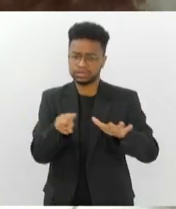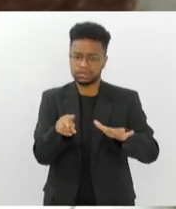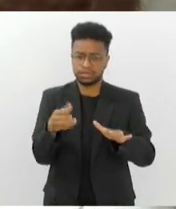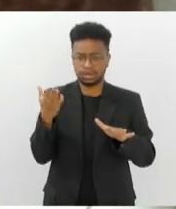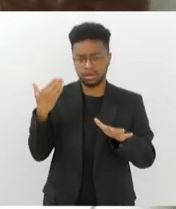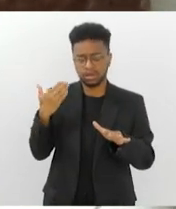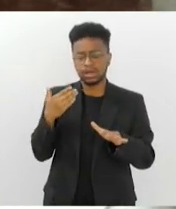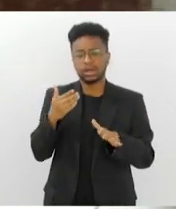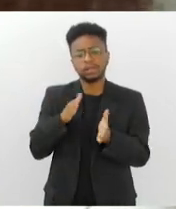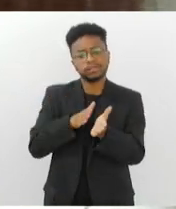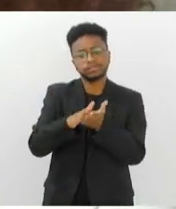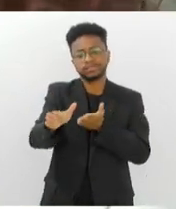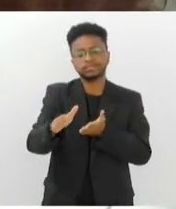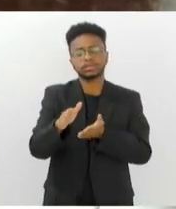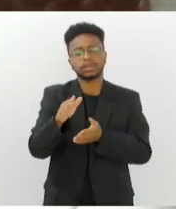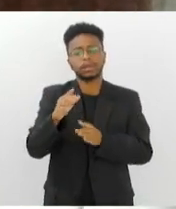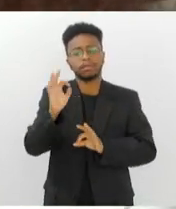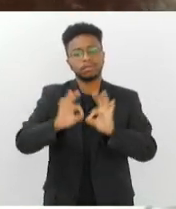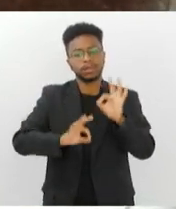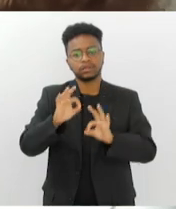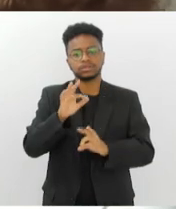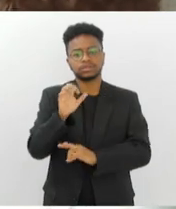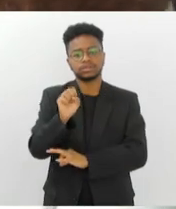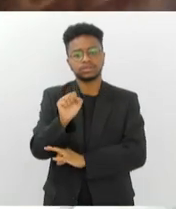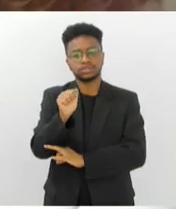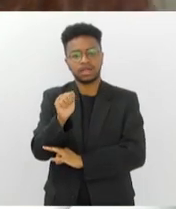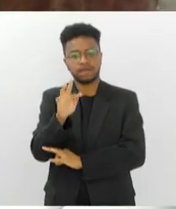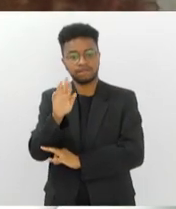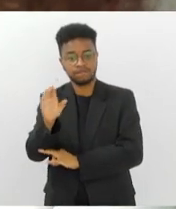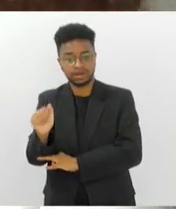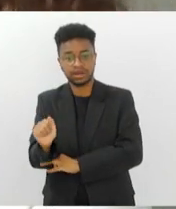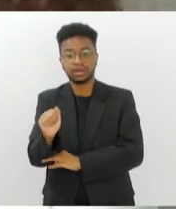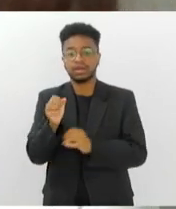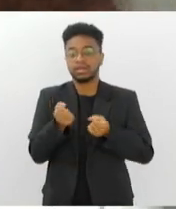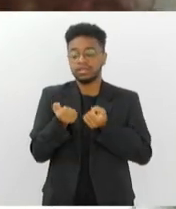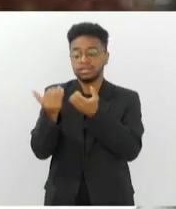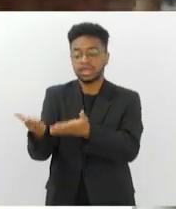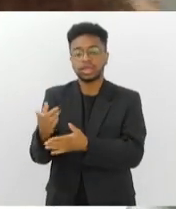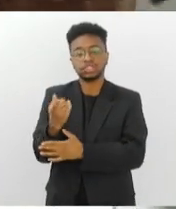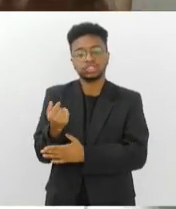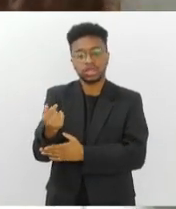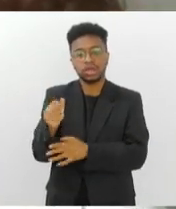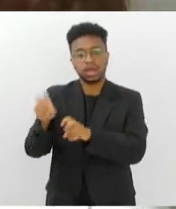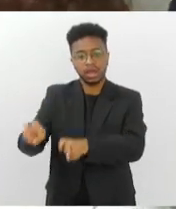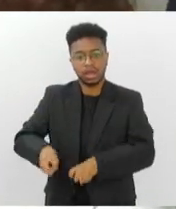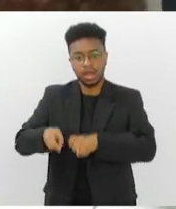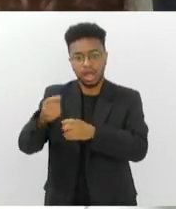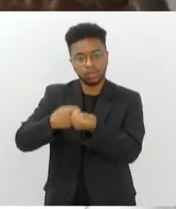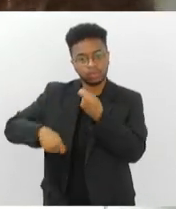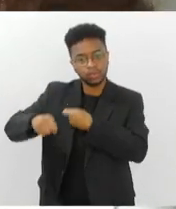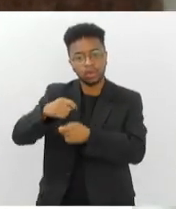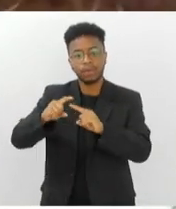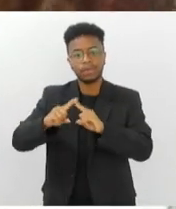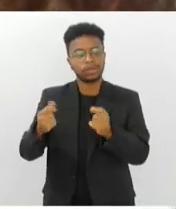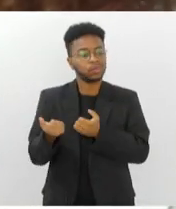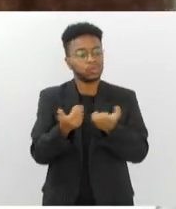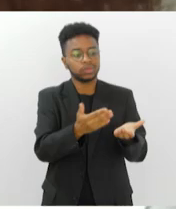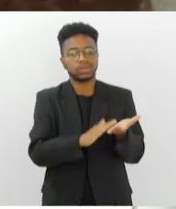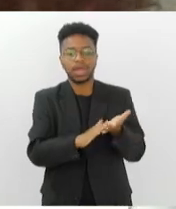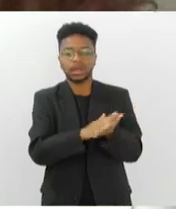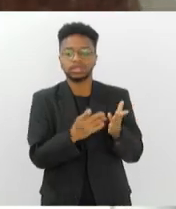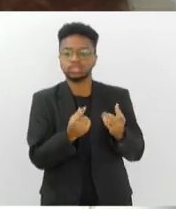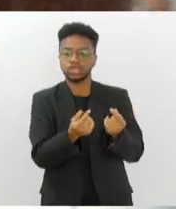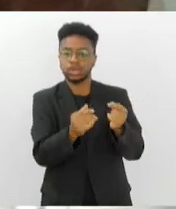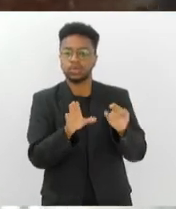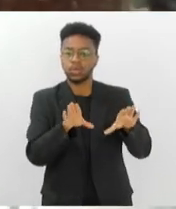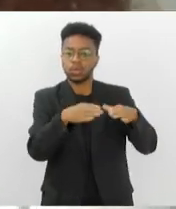lançamento do Plano Safra, em que prevê muito dinheiro para o agronegócio e quase nenhum dinheiro para a agricultura familiar, que é a agricultura familiar